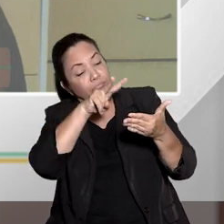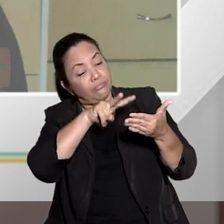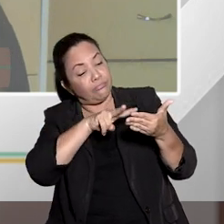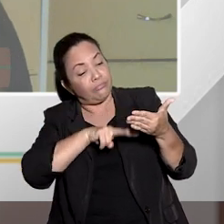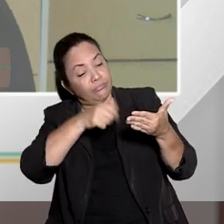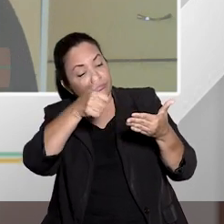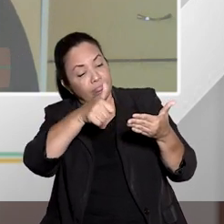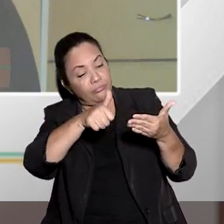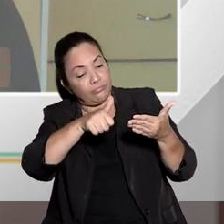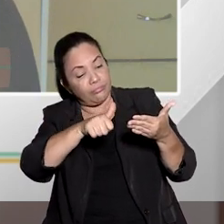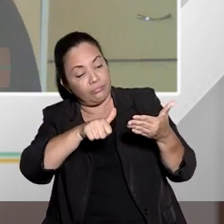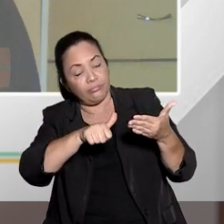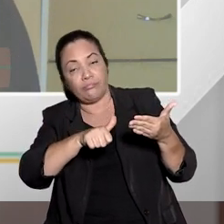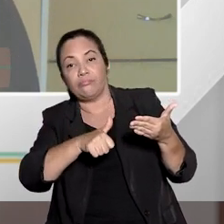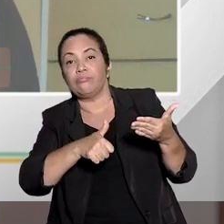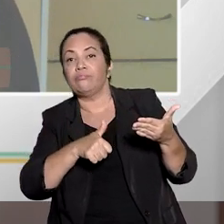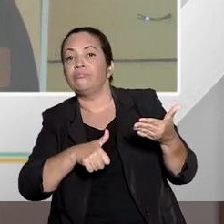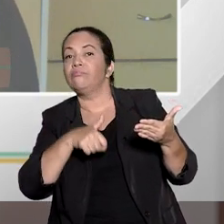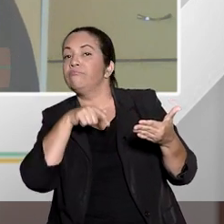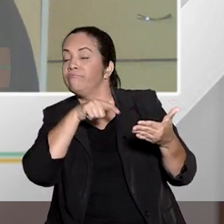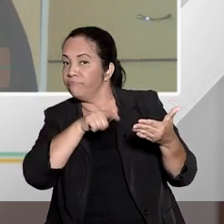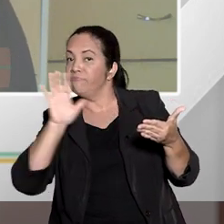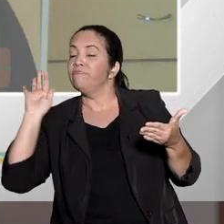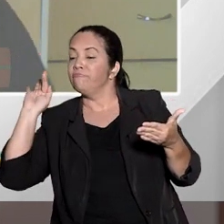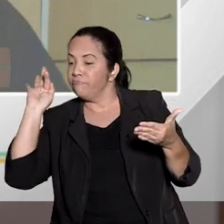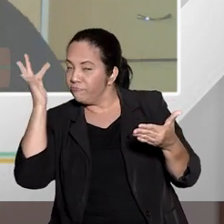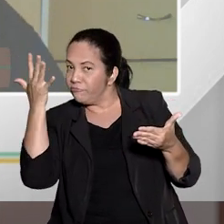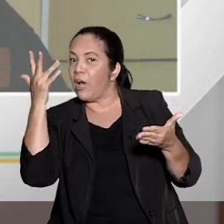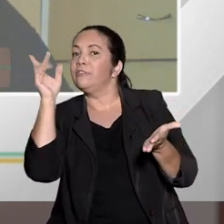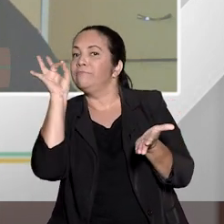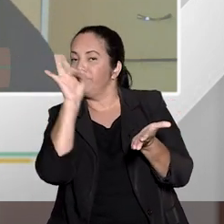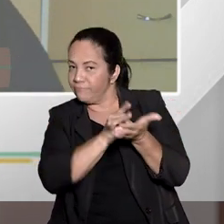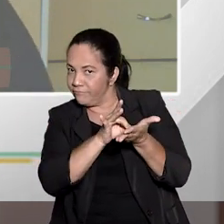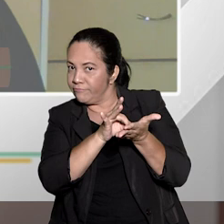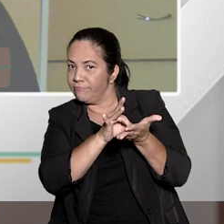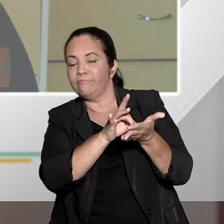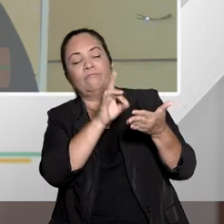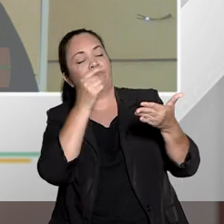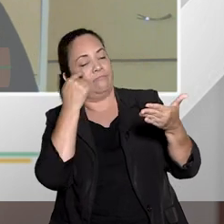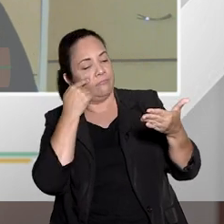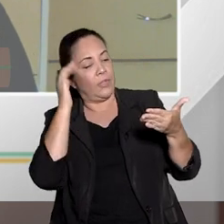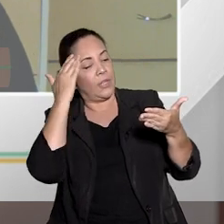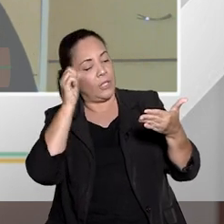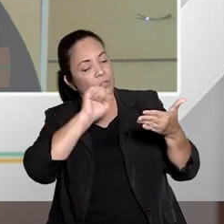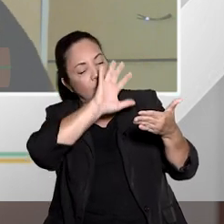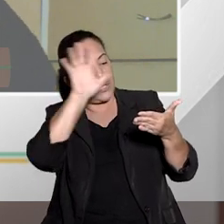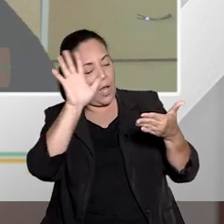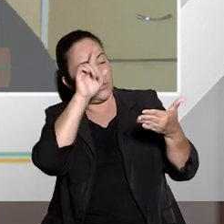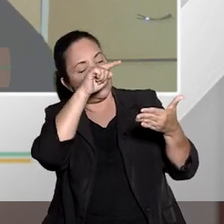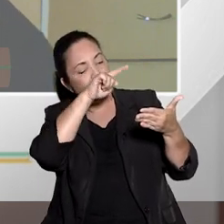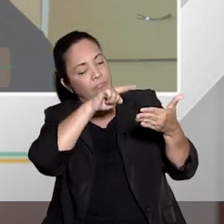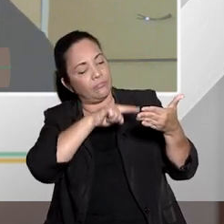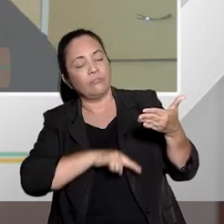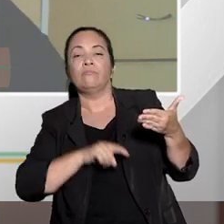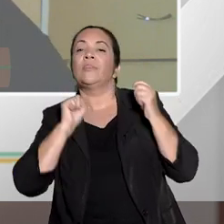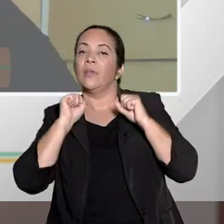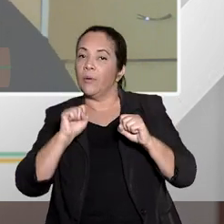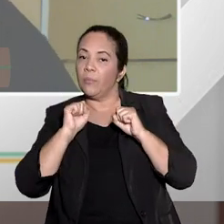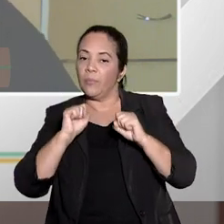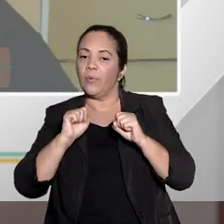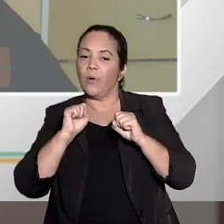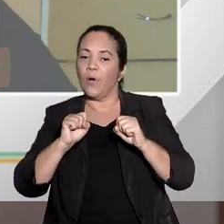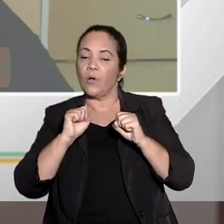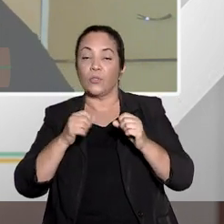aqui os fatos, que são fatos que já estão pré-constituídos, então, que já estão ali minimamente demonstrados, eu posso